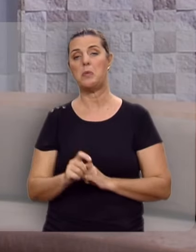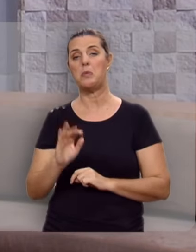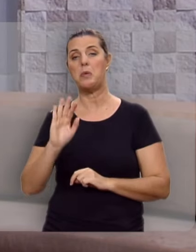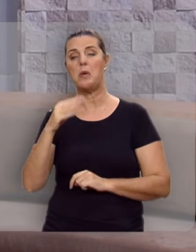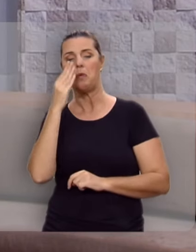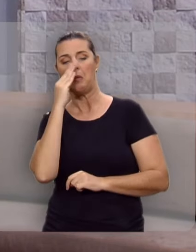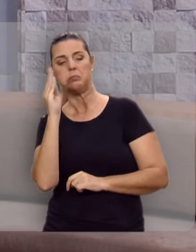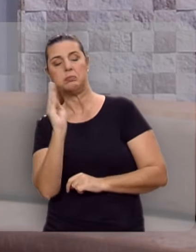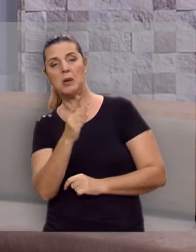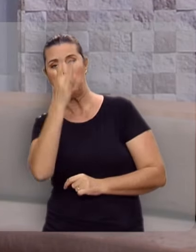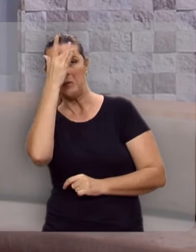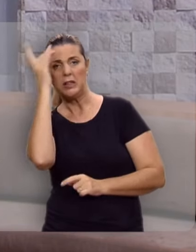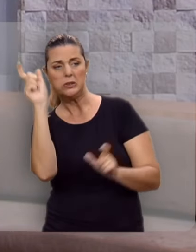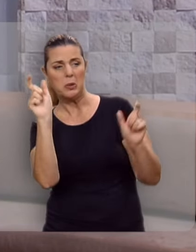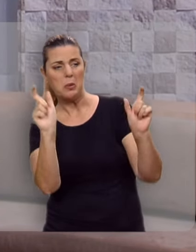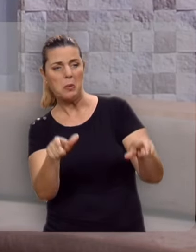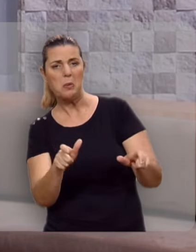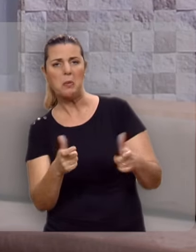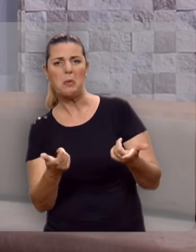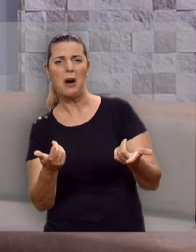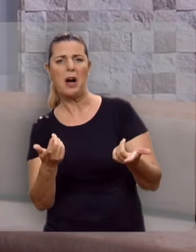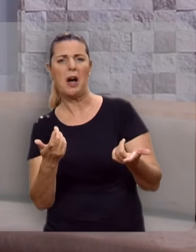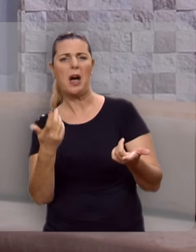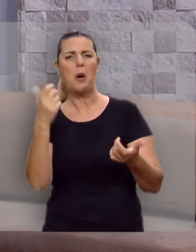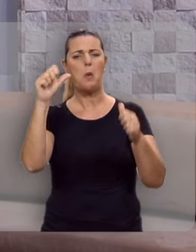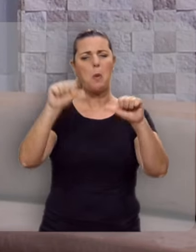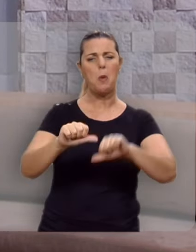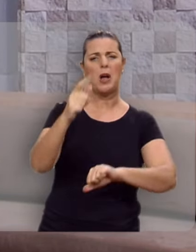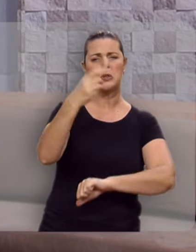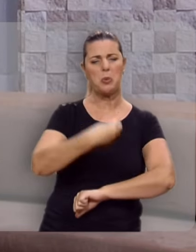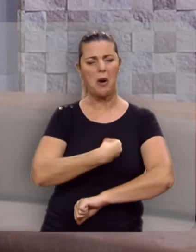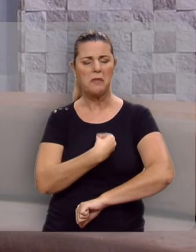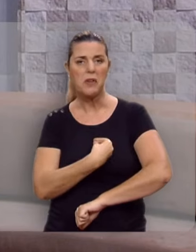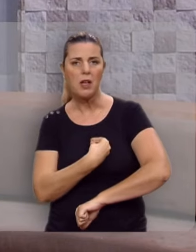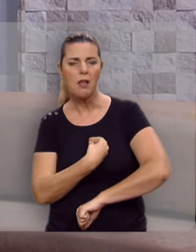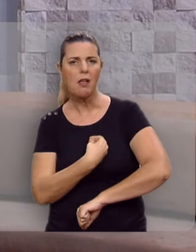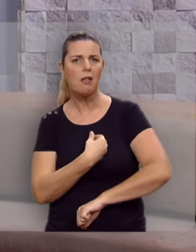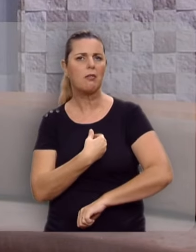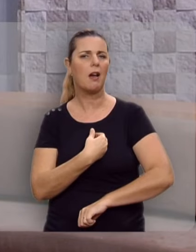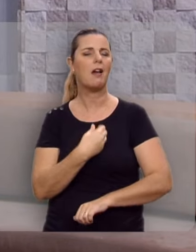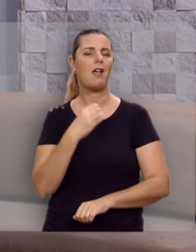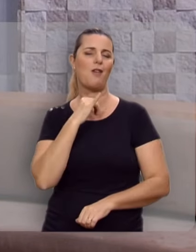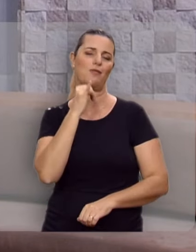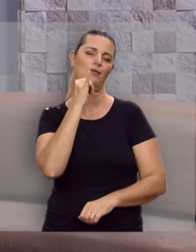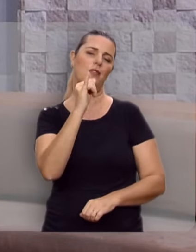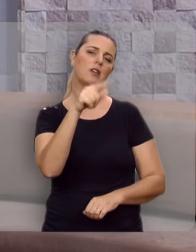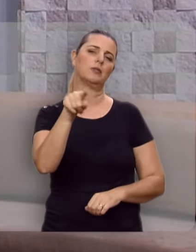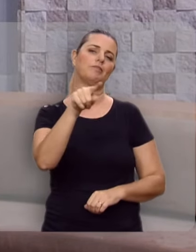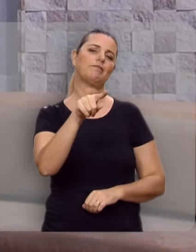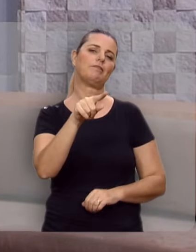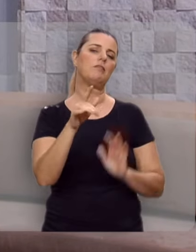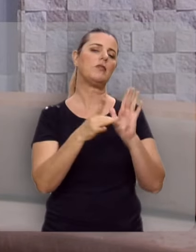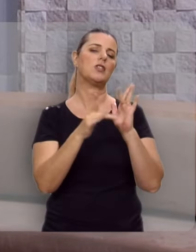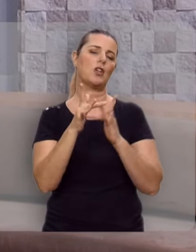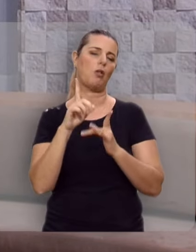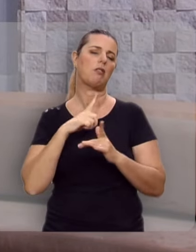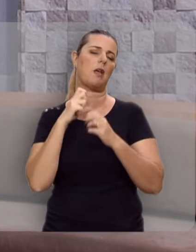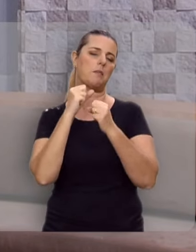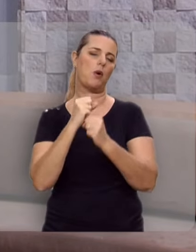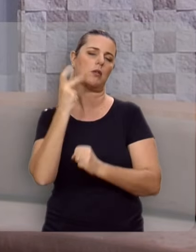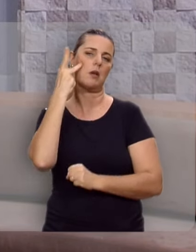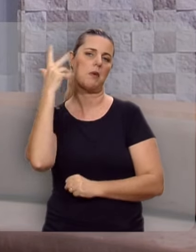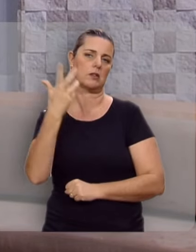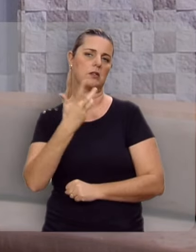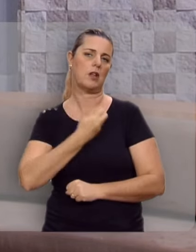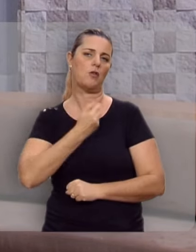desprezado você seja, quão arruinado esteja a sua vida, eu quero dizer para você que Jesus é poderoso